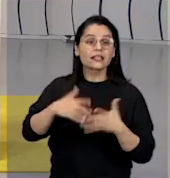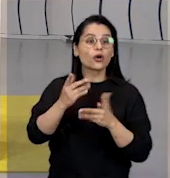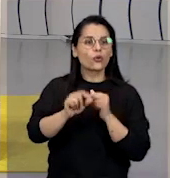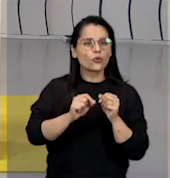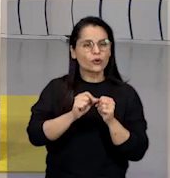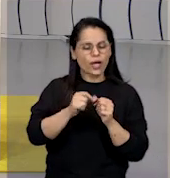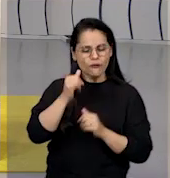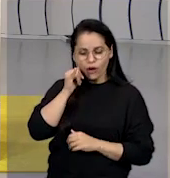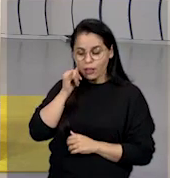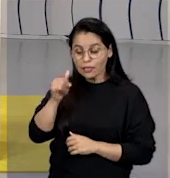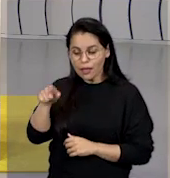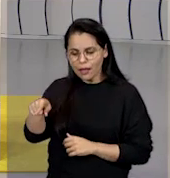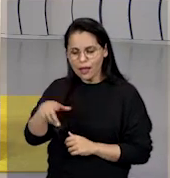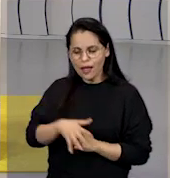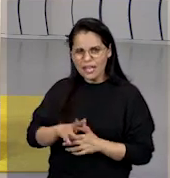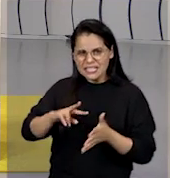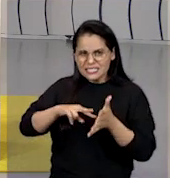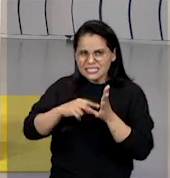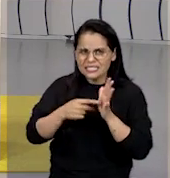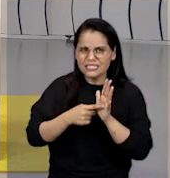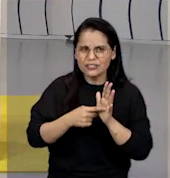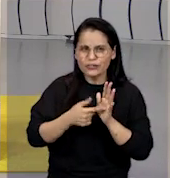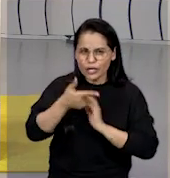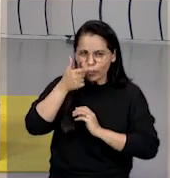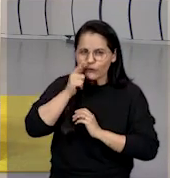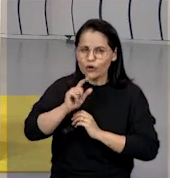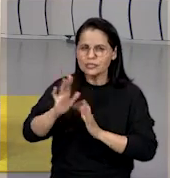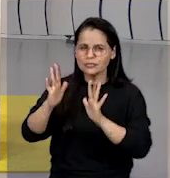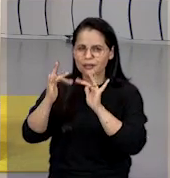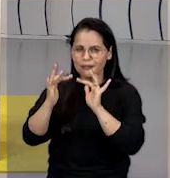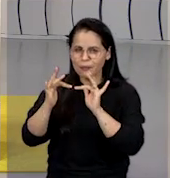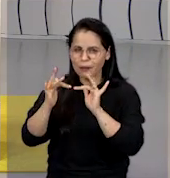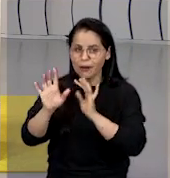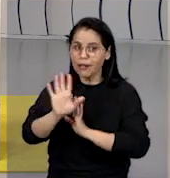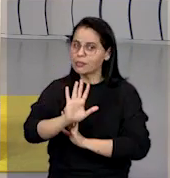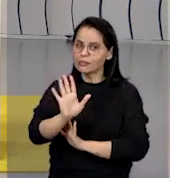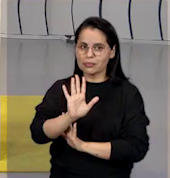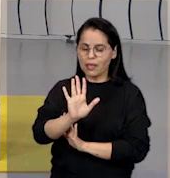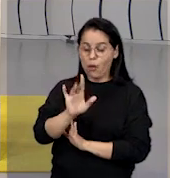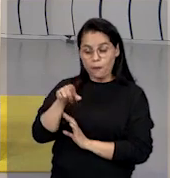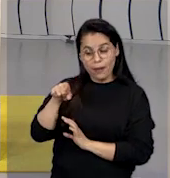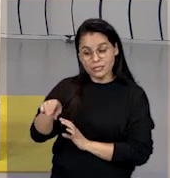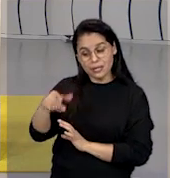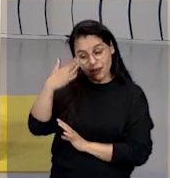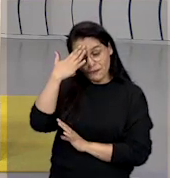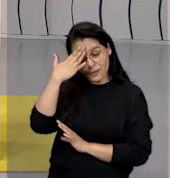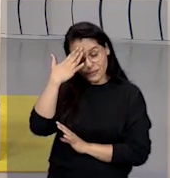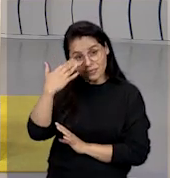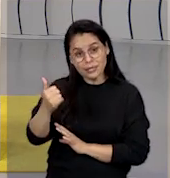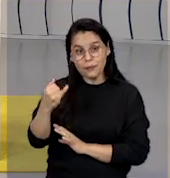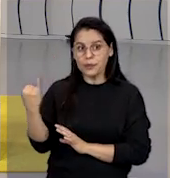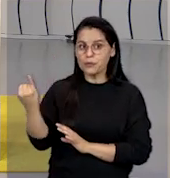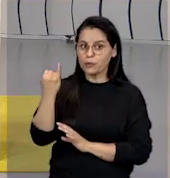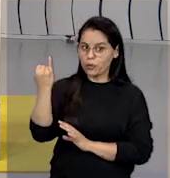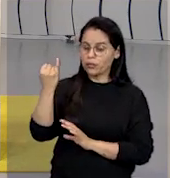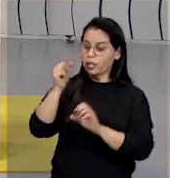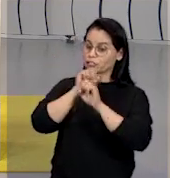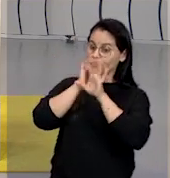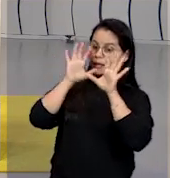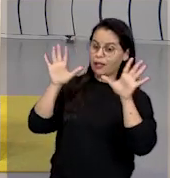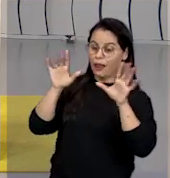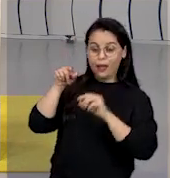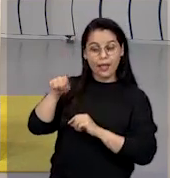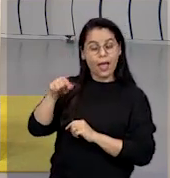você se declarar não significa que você vai conseguir aquilo. Mas é essencial que você deixe as coisas às